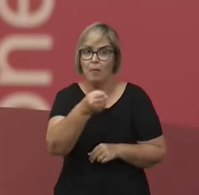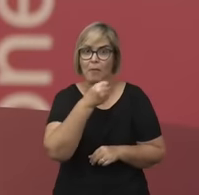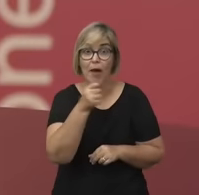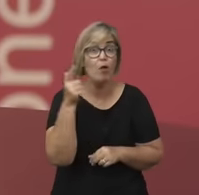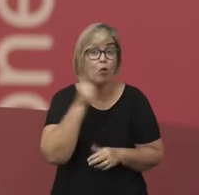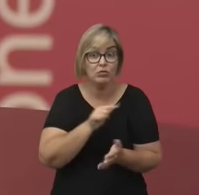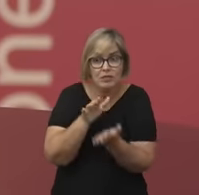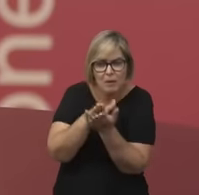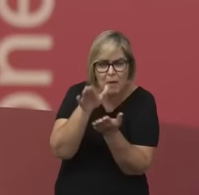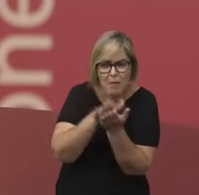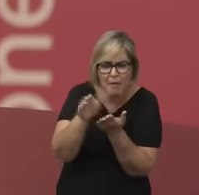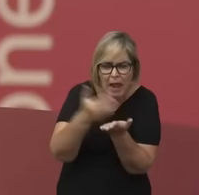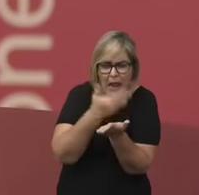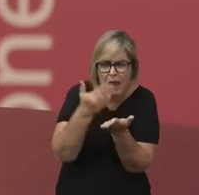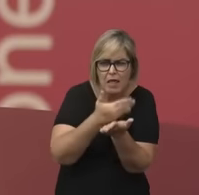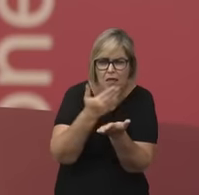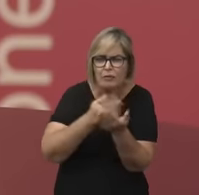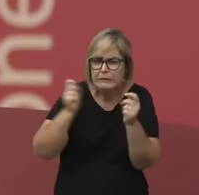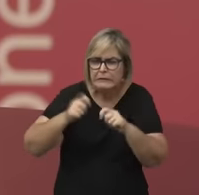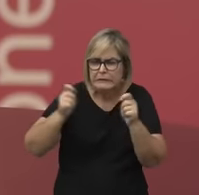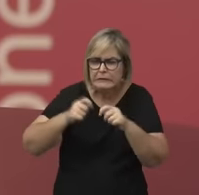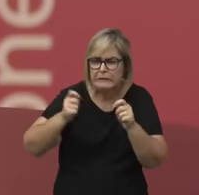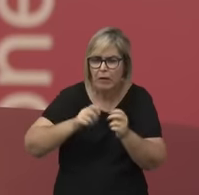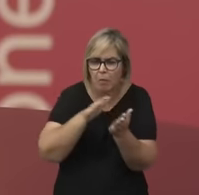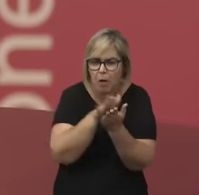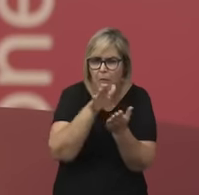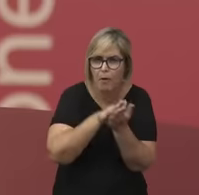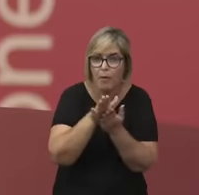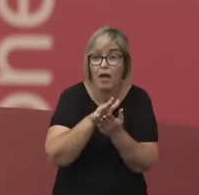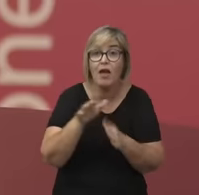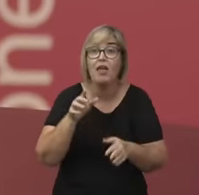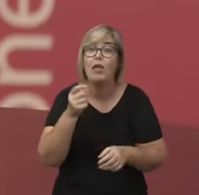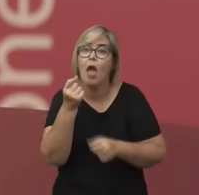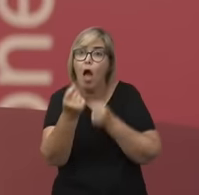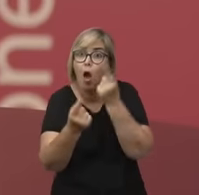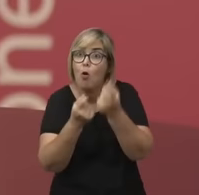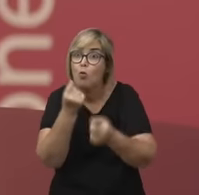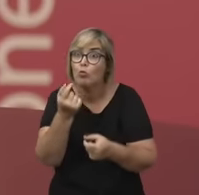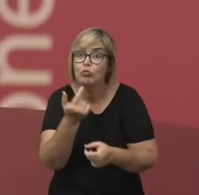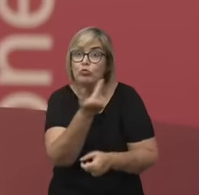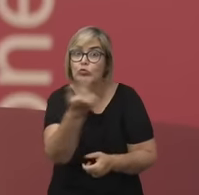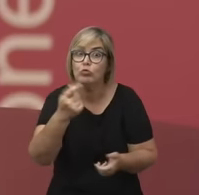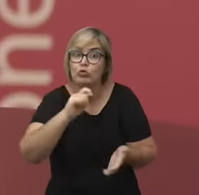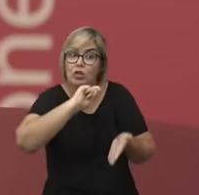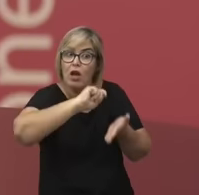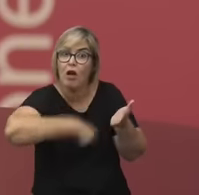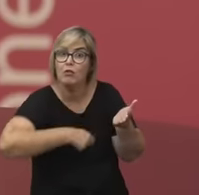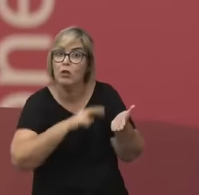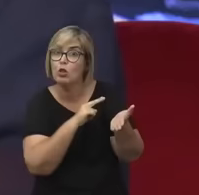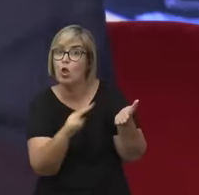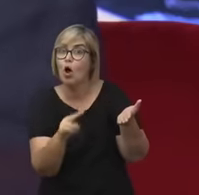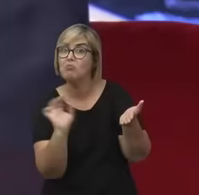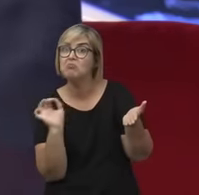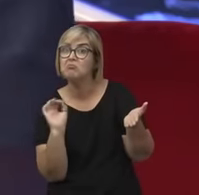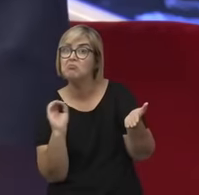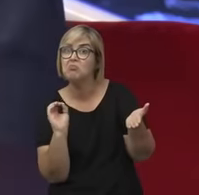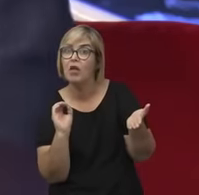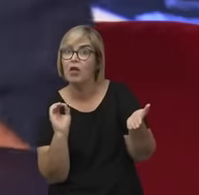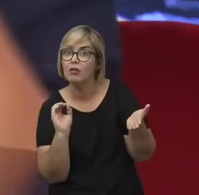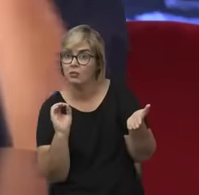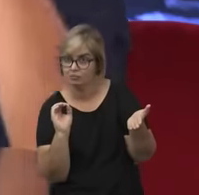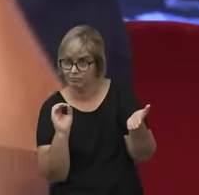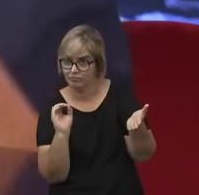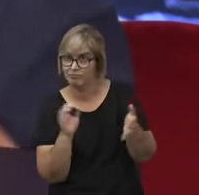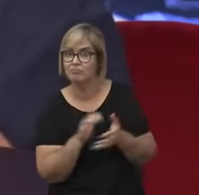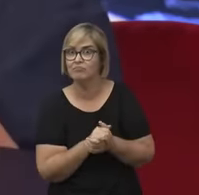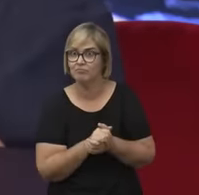livros e chegavam aqui livros sem assinatura. livros sem autoria, ou, às vezes, livros com autoria sem